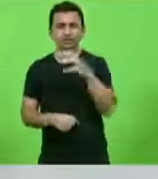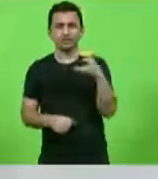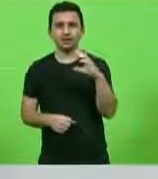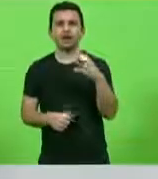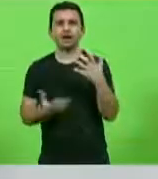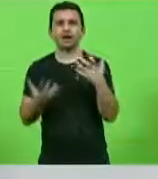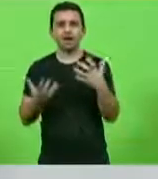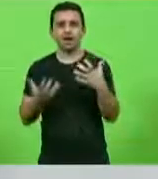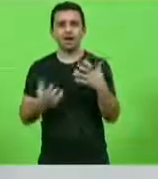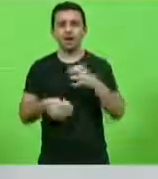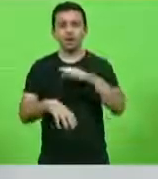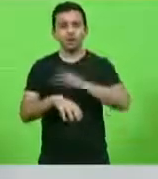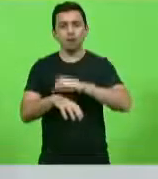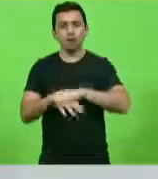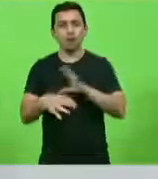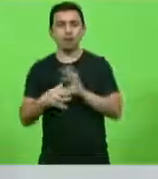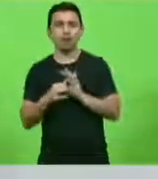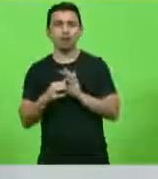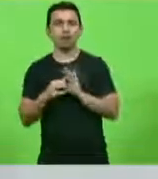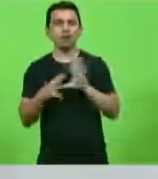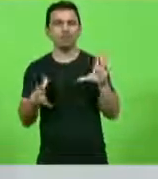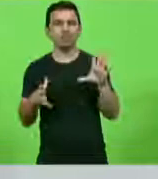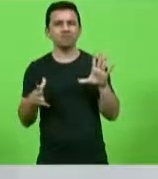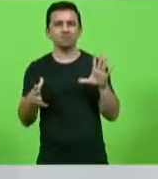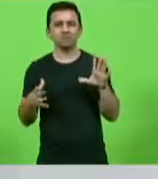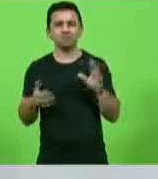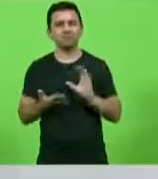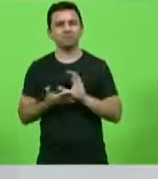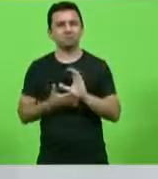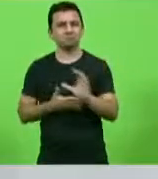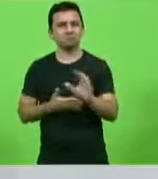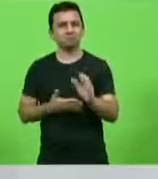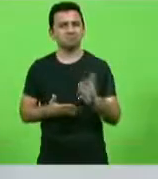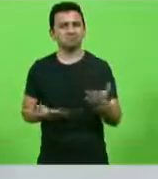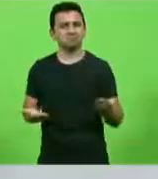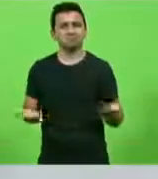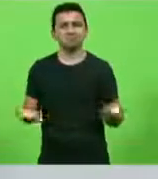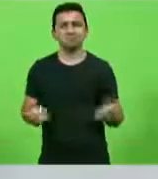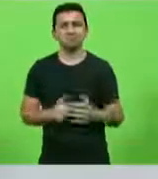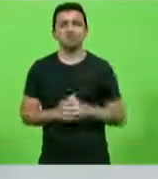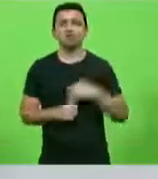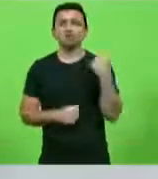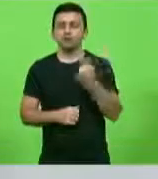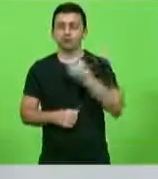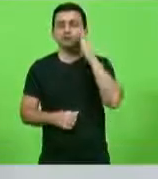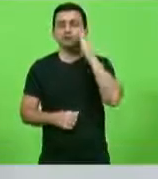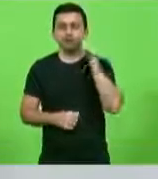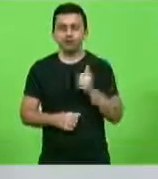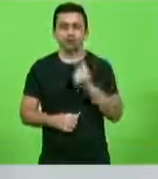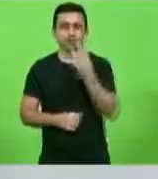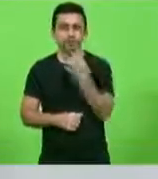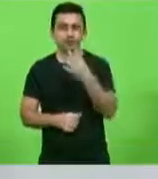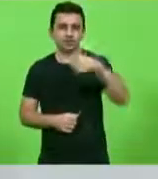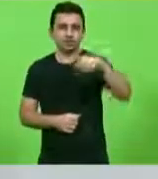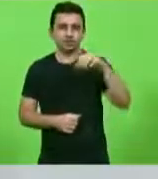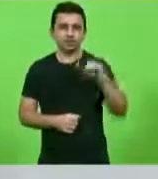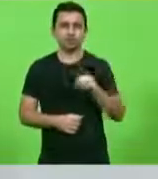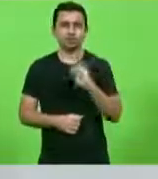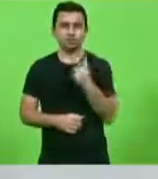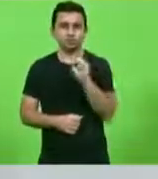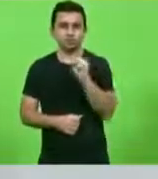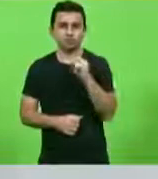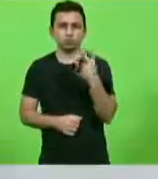Catarina, tem que ele liberar o dinheiro para isso acontecer. Nós sabemos que a 470, que a